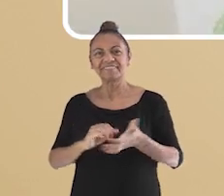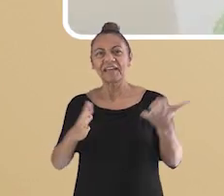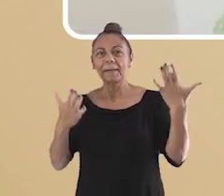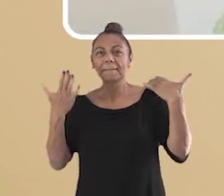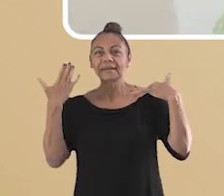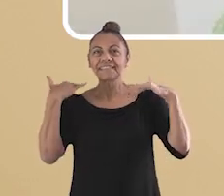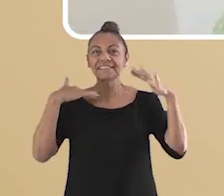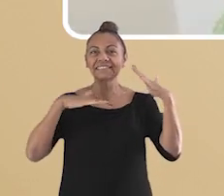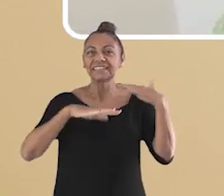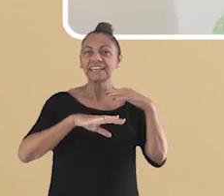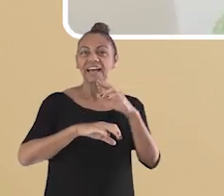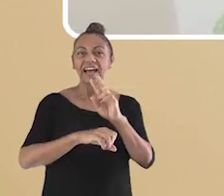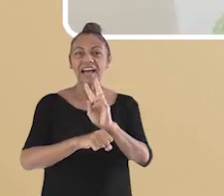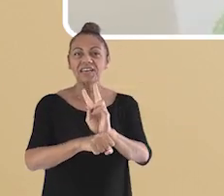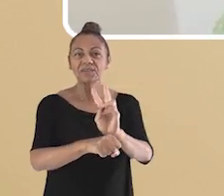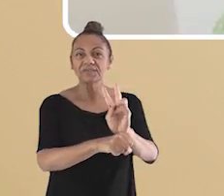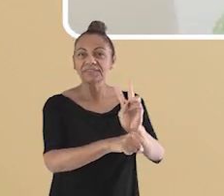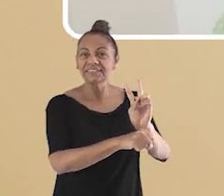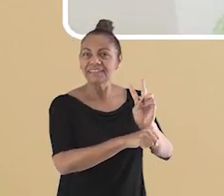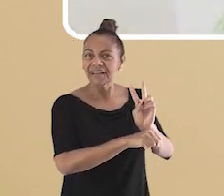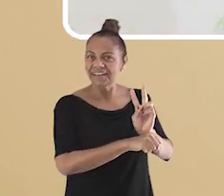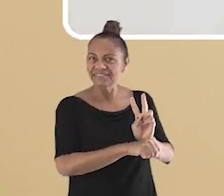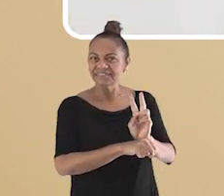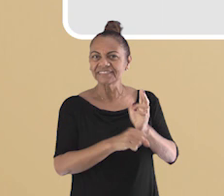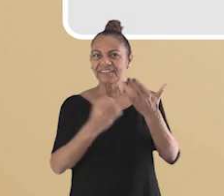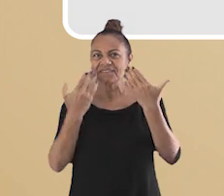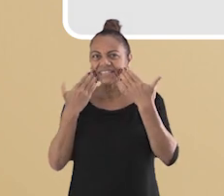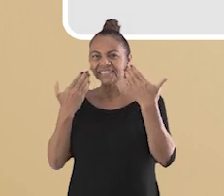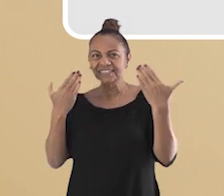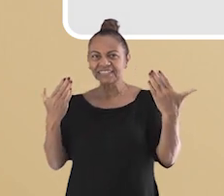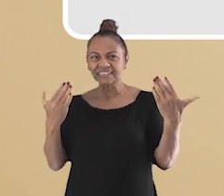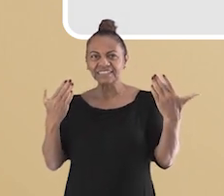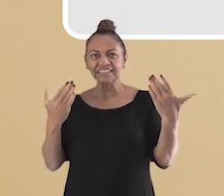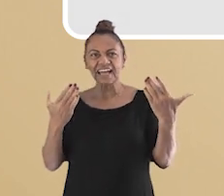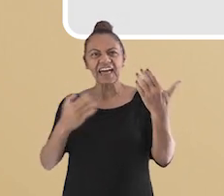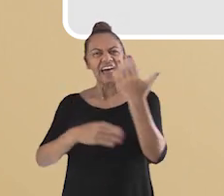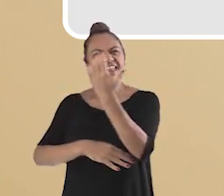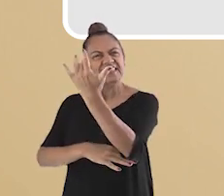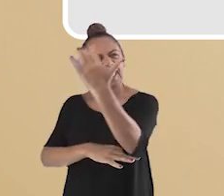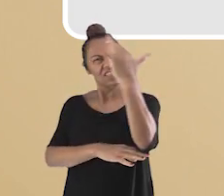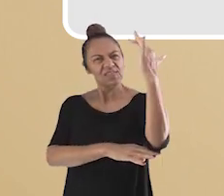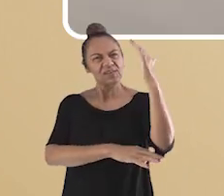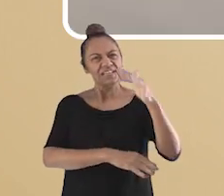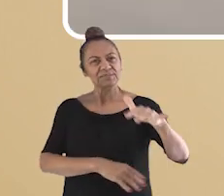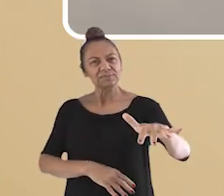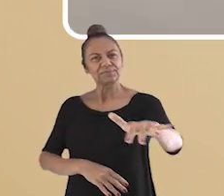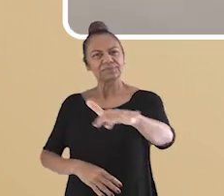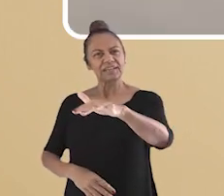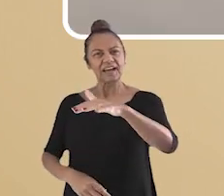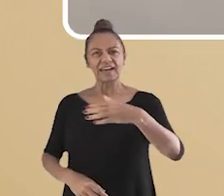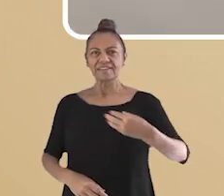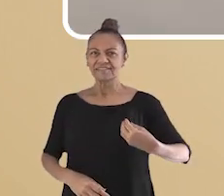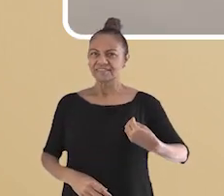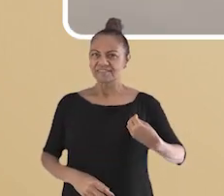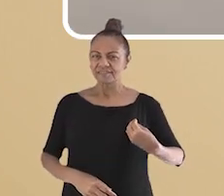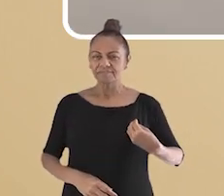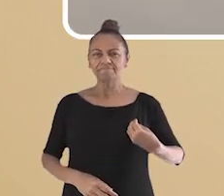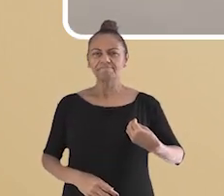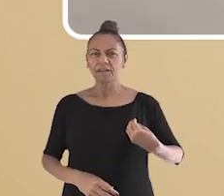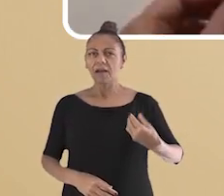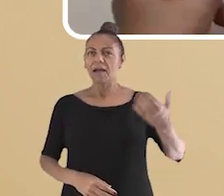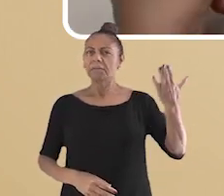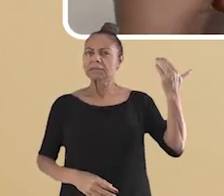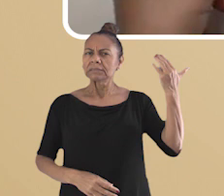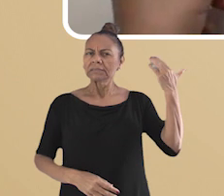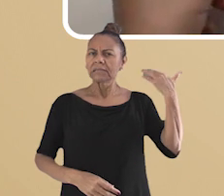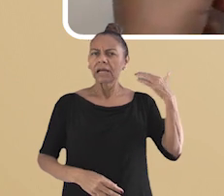Passear e cuidar Apresenta Vivências na Natureza Em uma tarde ensolarada